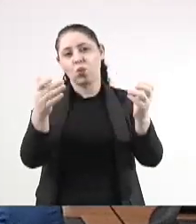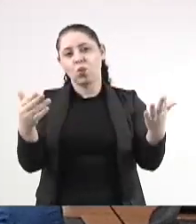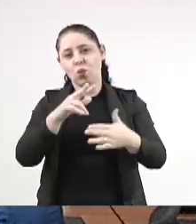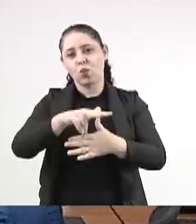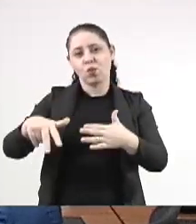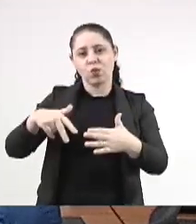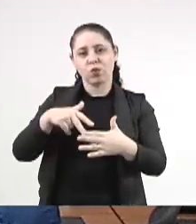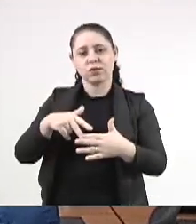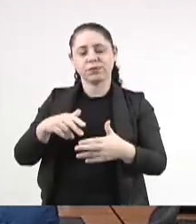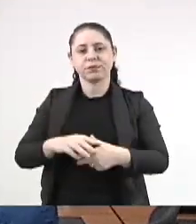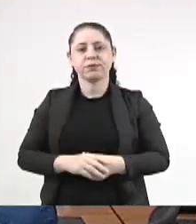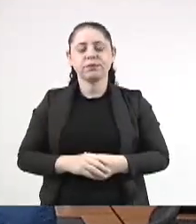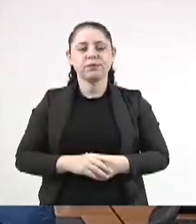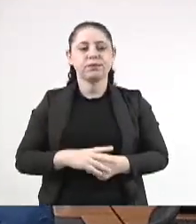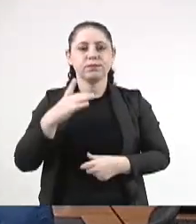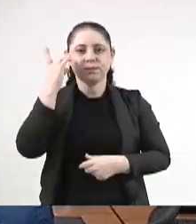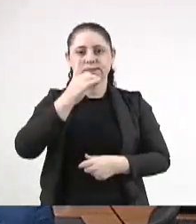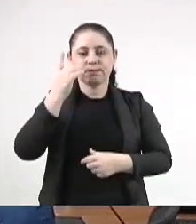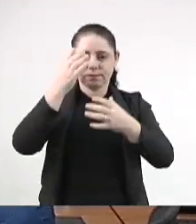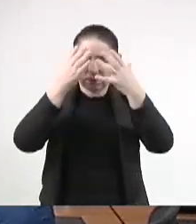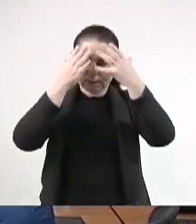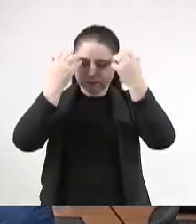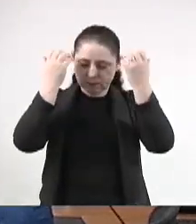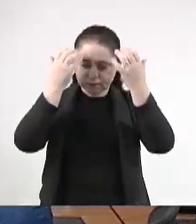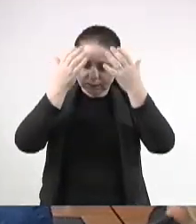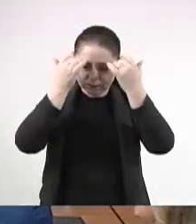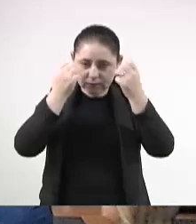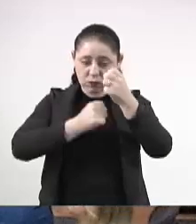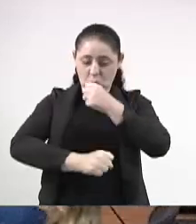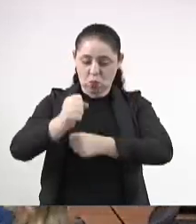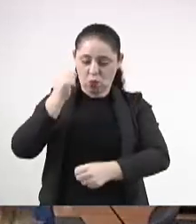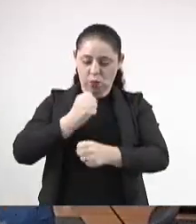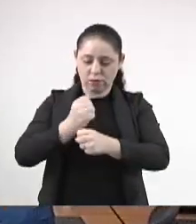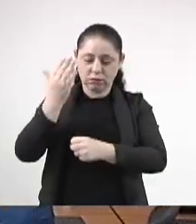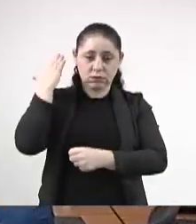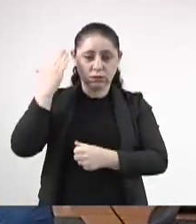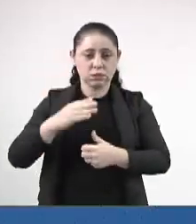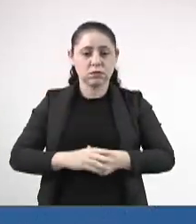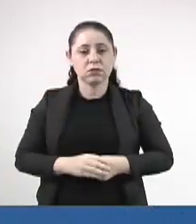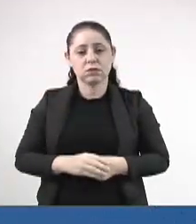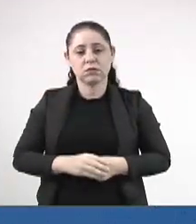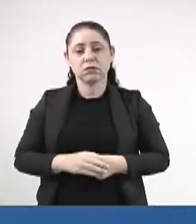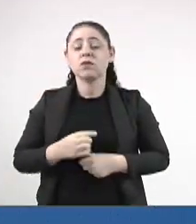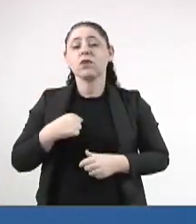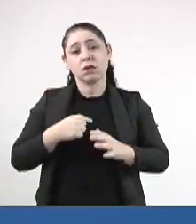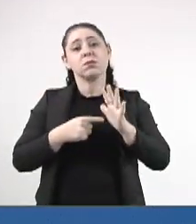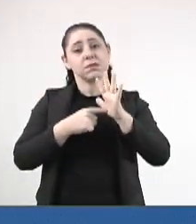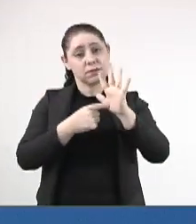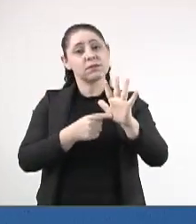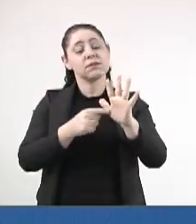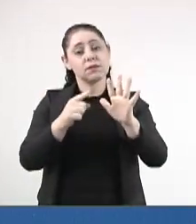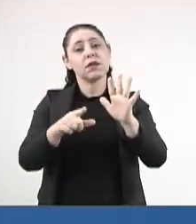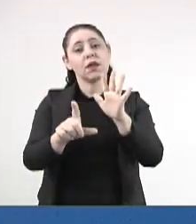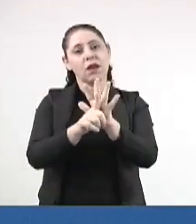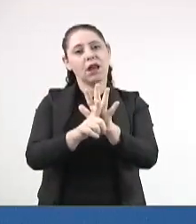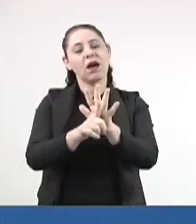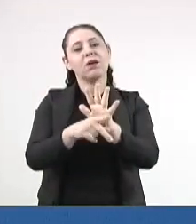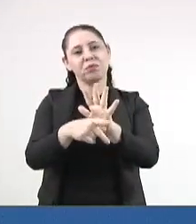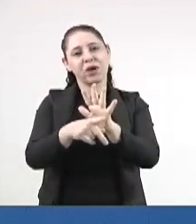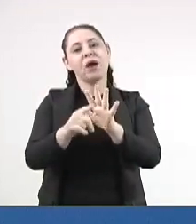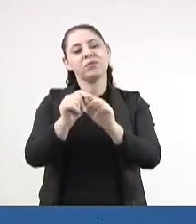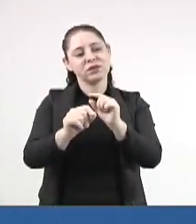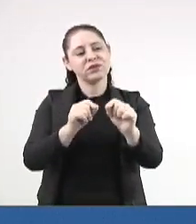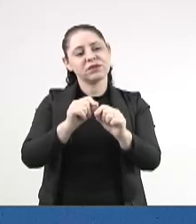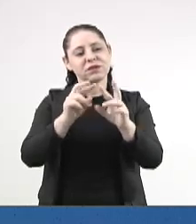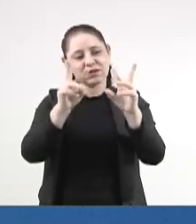tribuna, deputado Paulo Duarte. No ano passado, eu apresentei um projeto de lei sobre essa